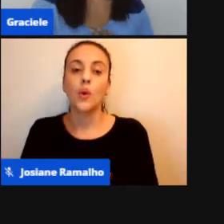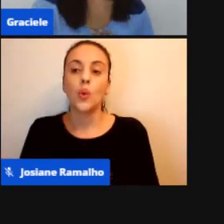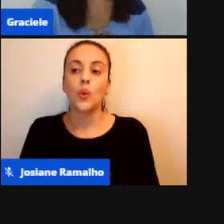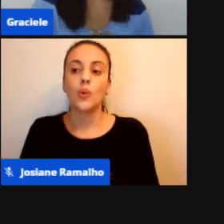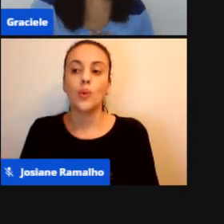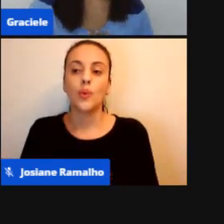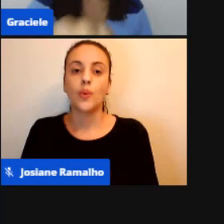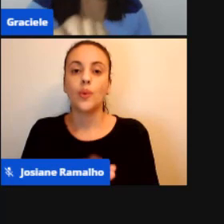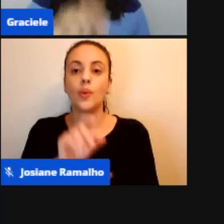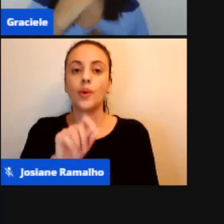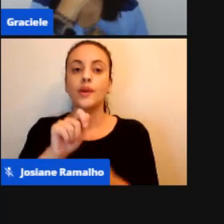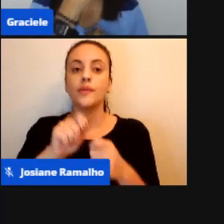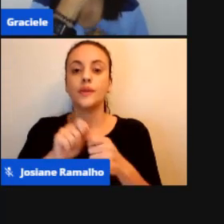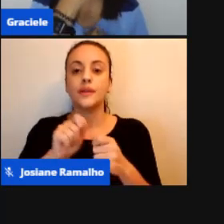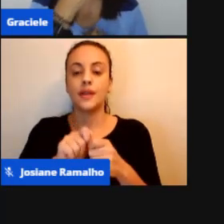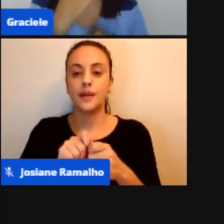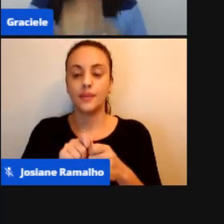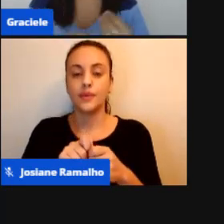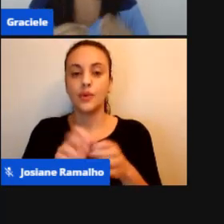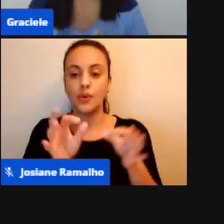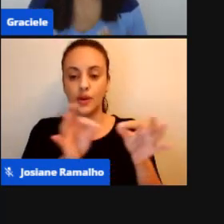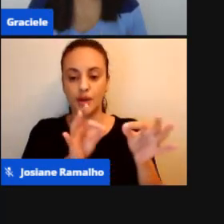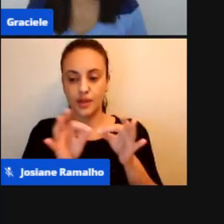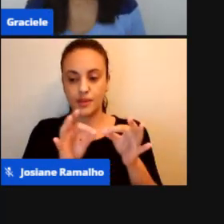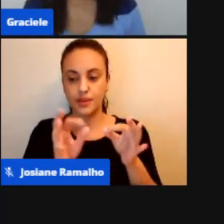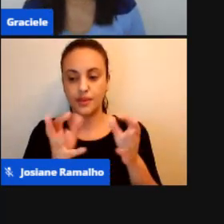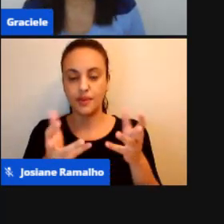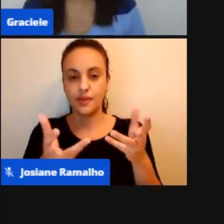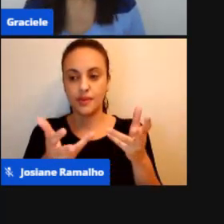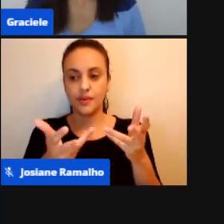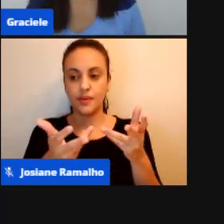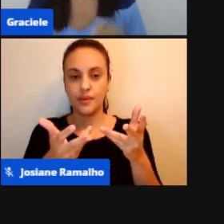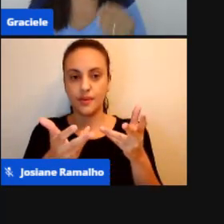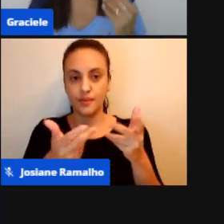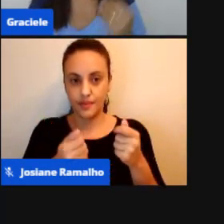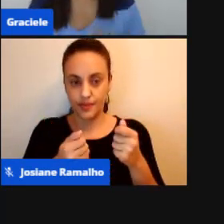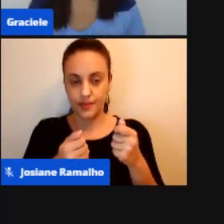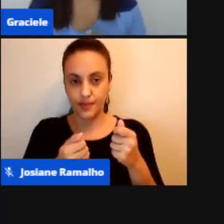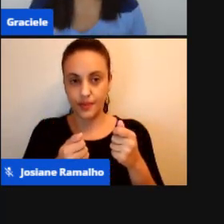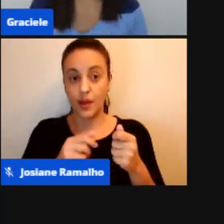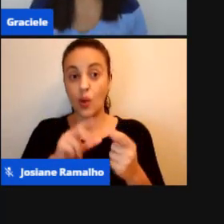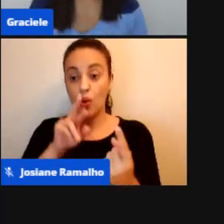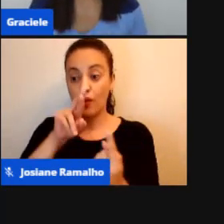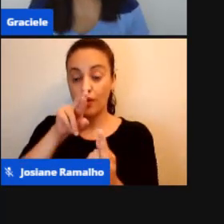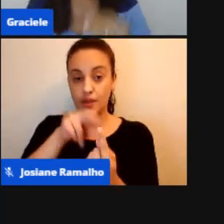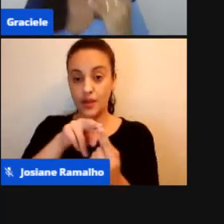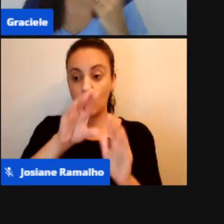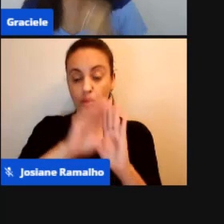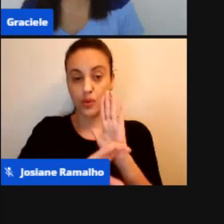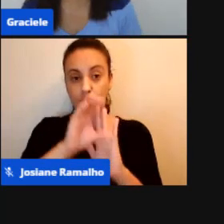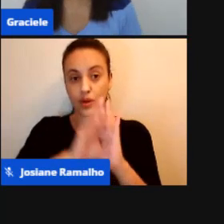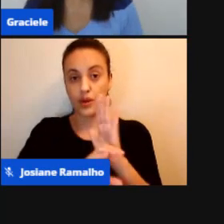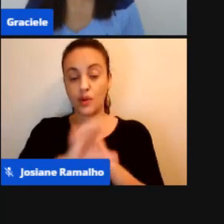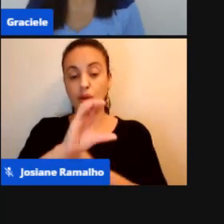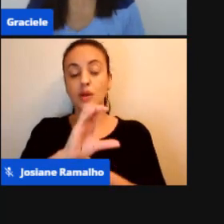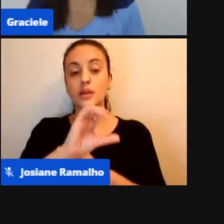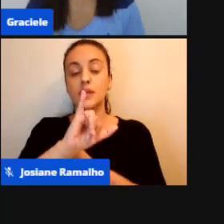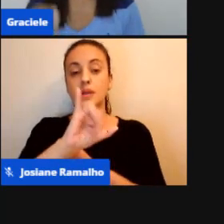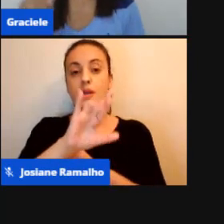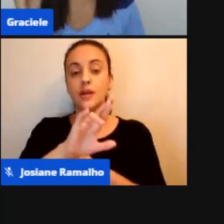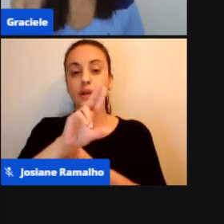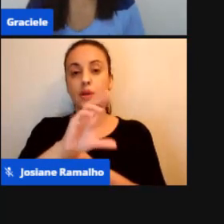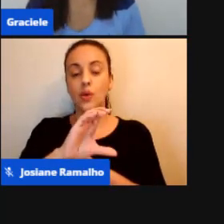aqui? Elaboramos as habilidades, né? Qual que são as habilidades? O referencial curricular circunstancial,